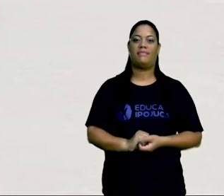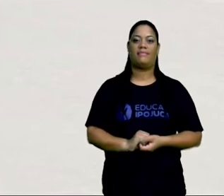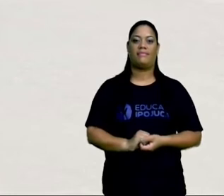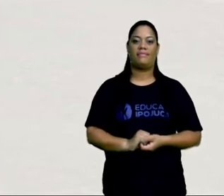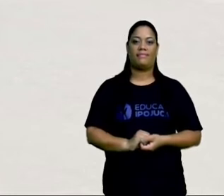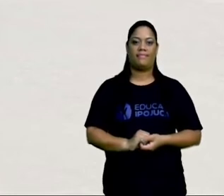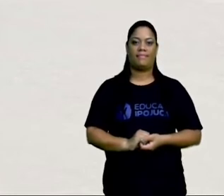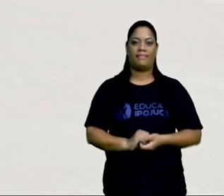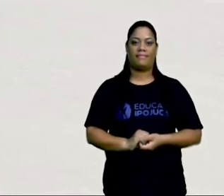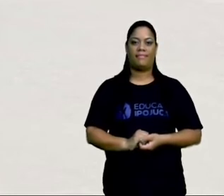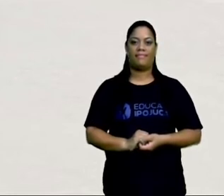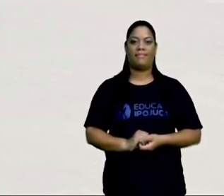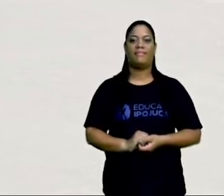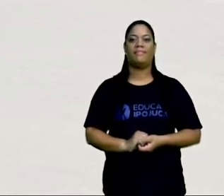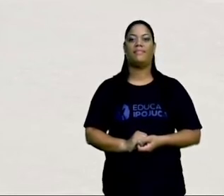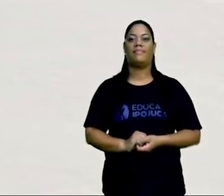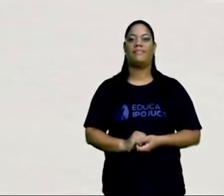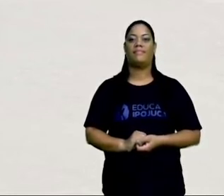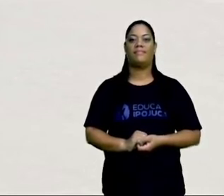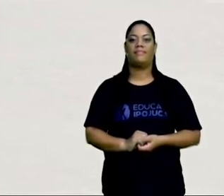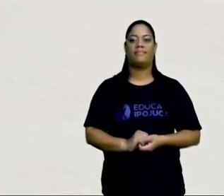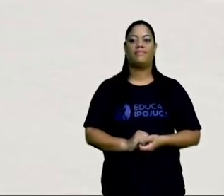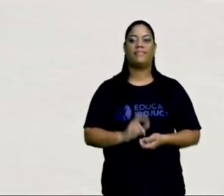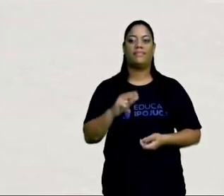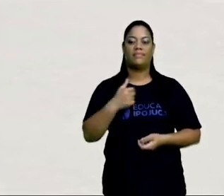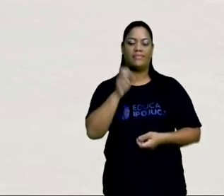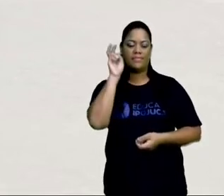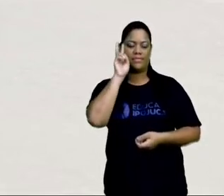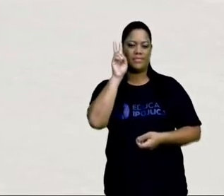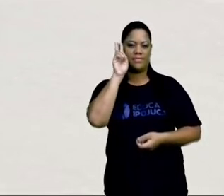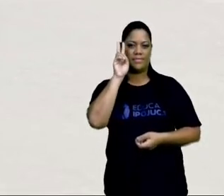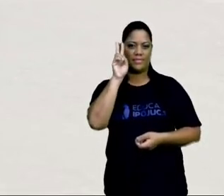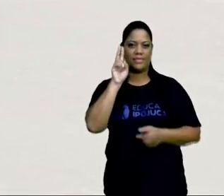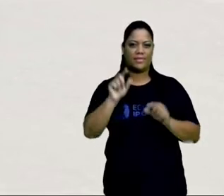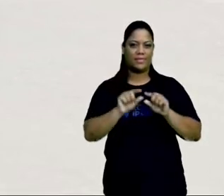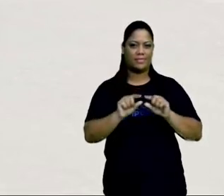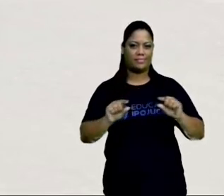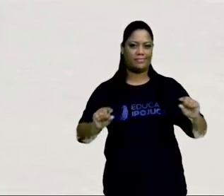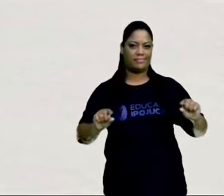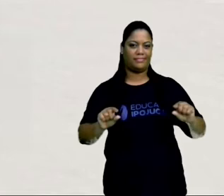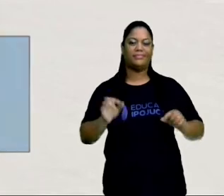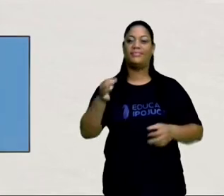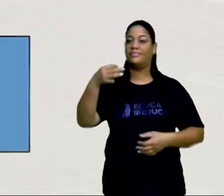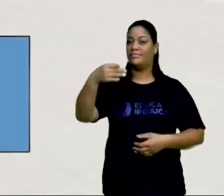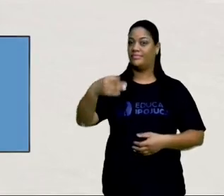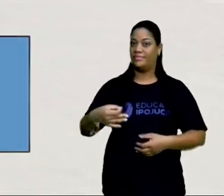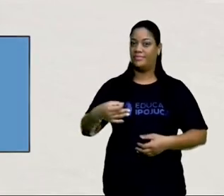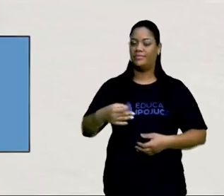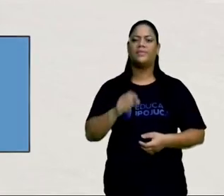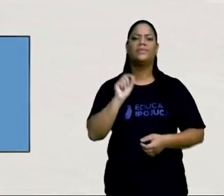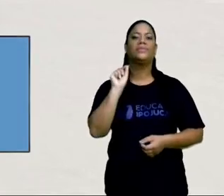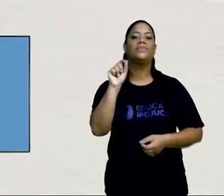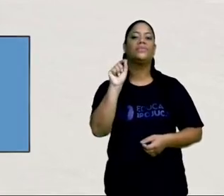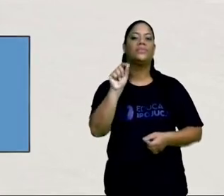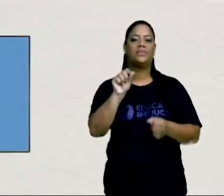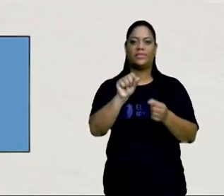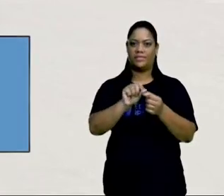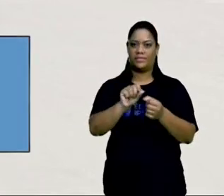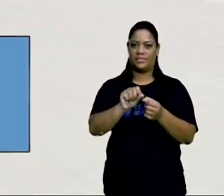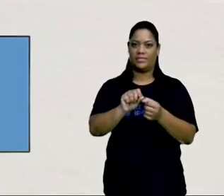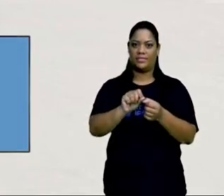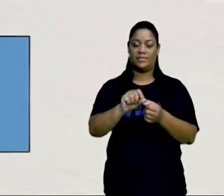E aqui eu estou colocando essa lembrancinha aqui embaixo para poder a gente passar sobre isso aqui, certo? O que é eu vou fazer, então?